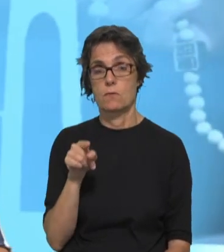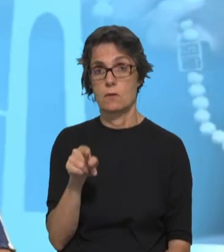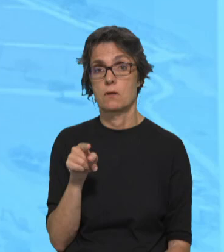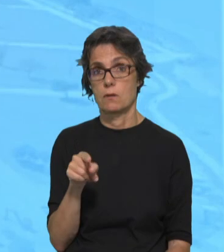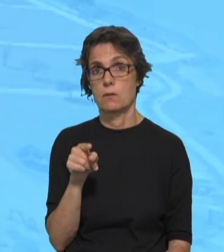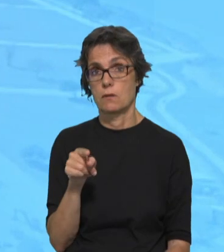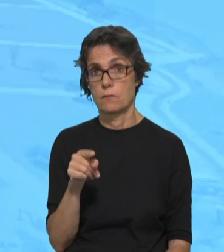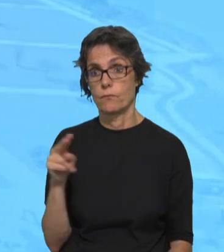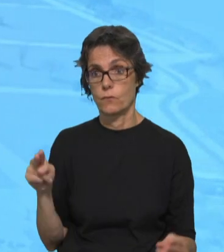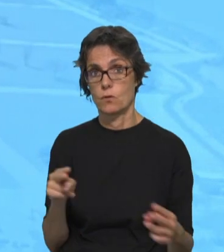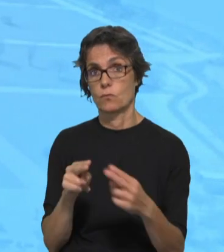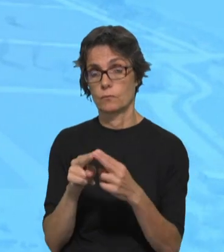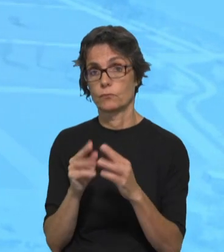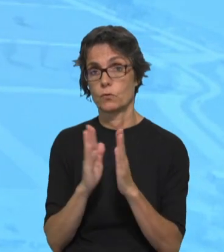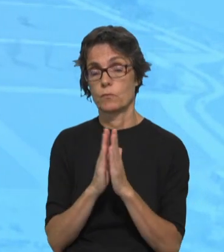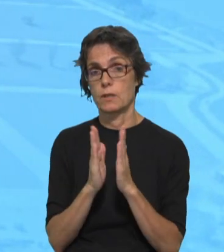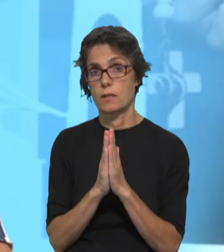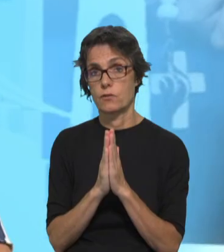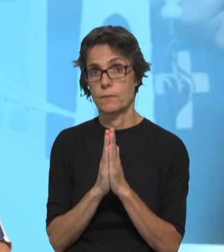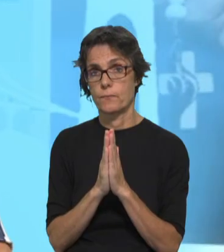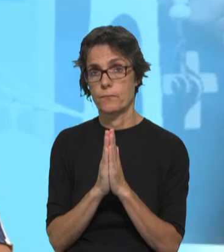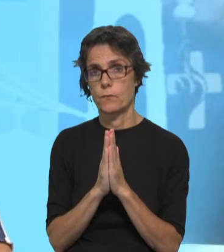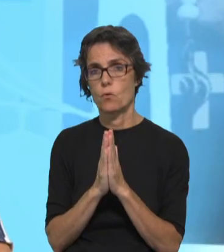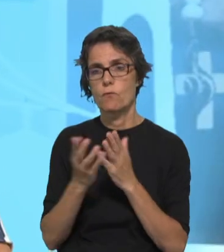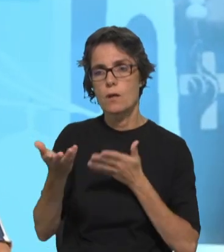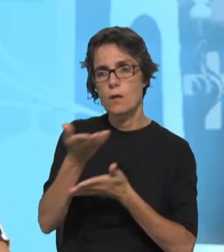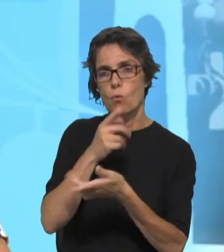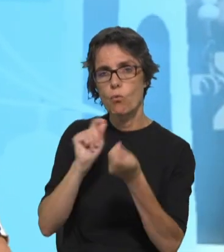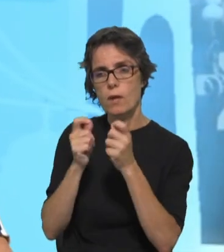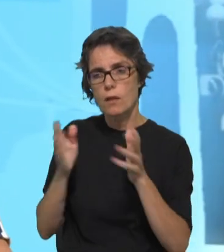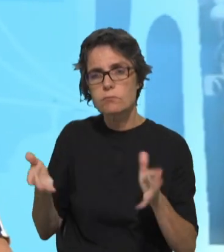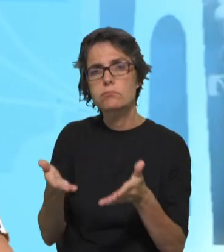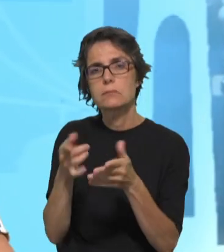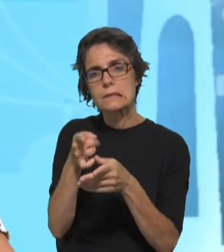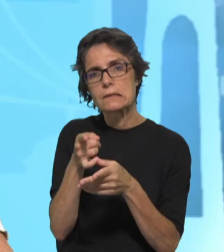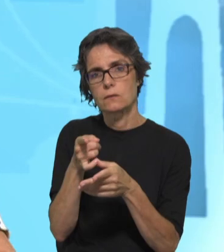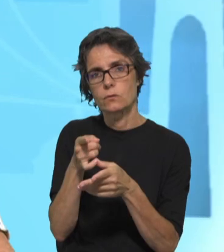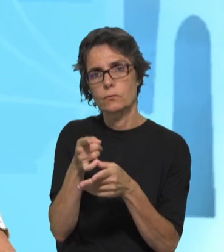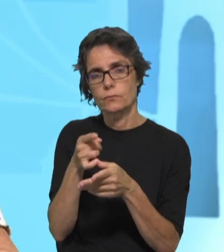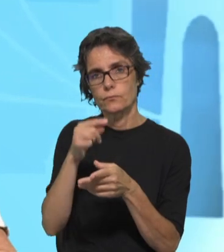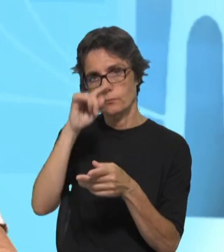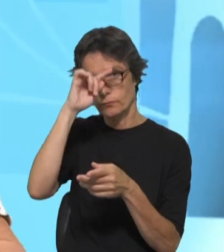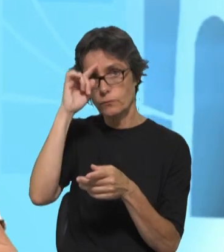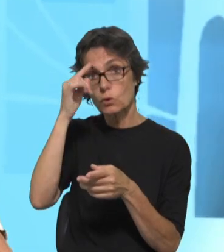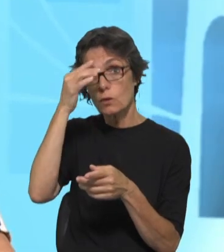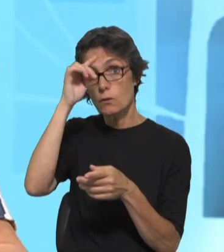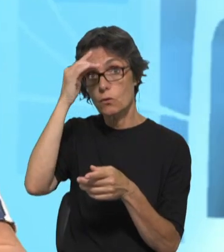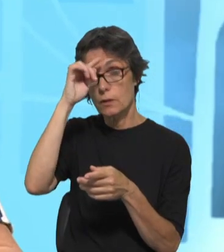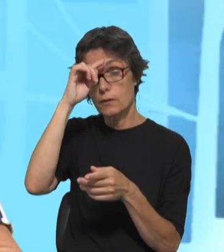É numa igreja sinodal que nós, que ainda por cima temos experimentado o que isso é e gostamos,